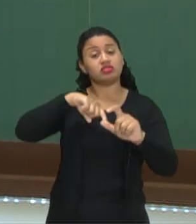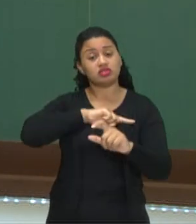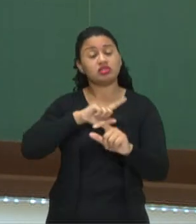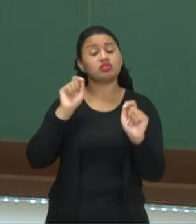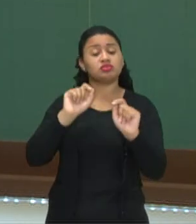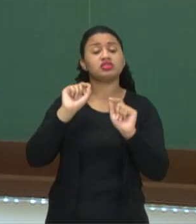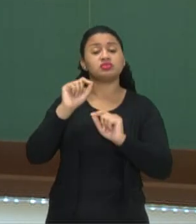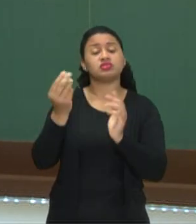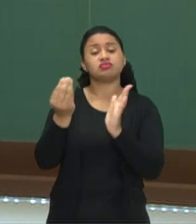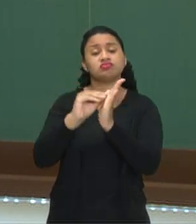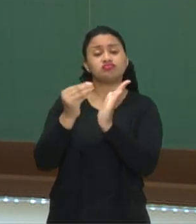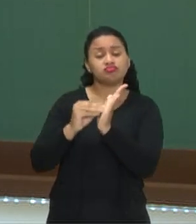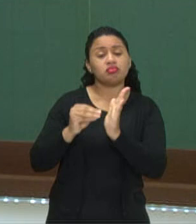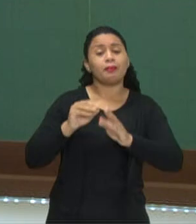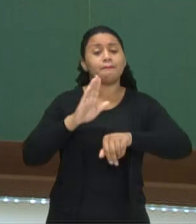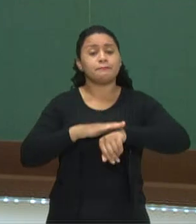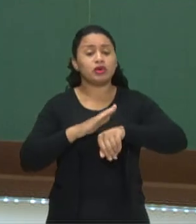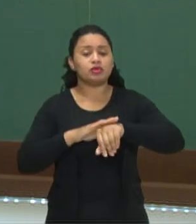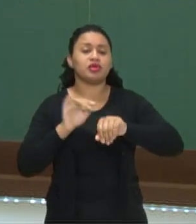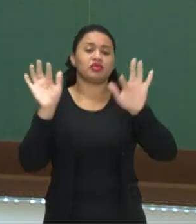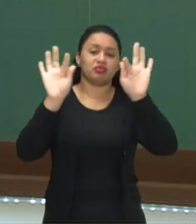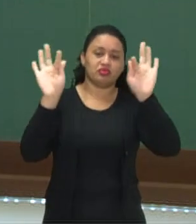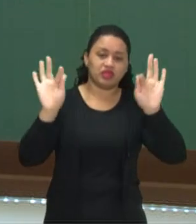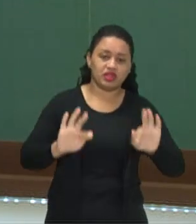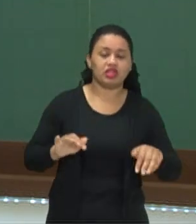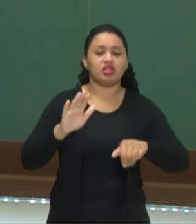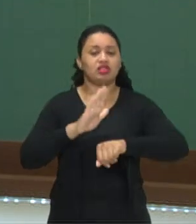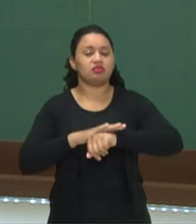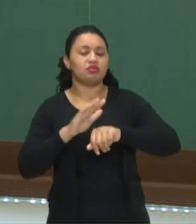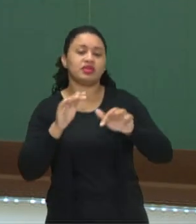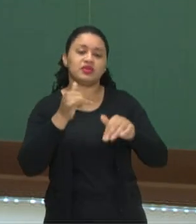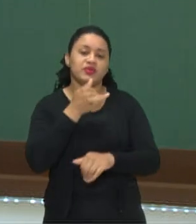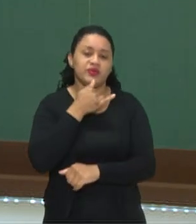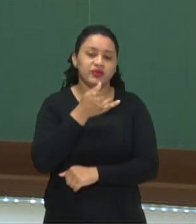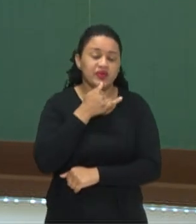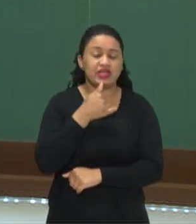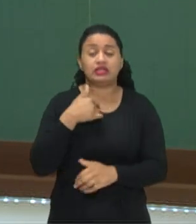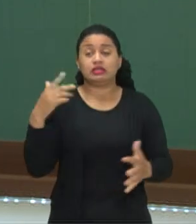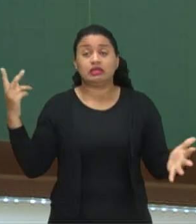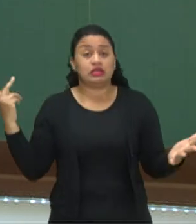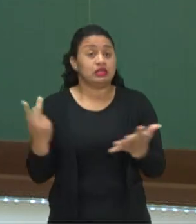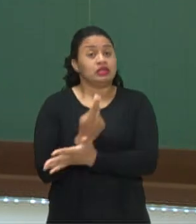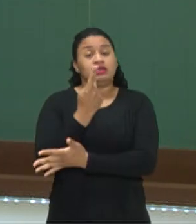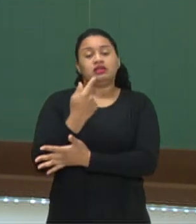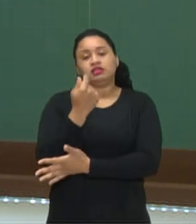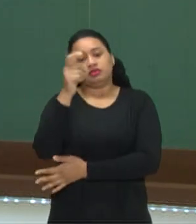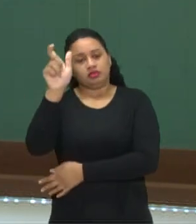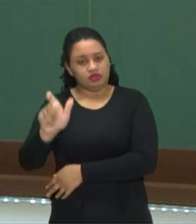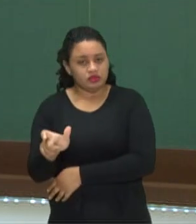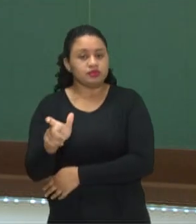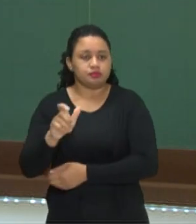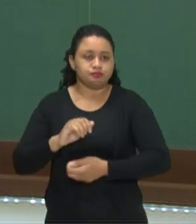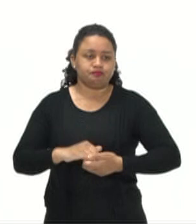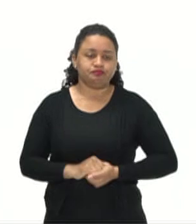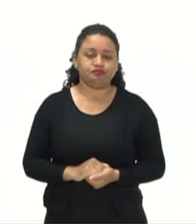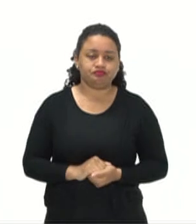registrar os momentos felizes, tristes ou trágicos de alguém, né?